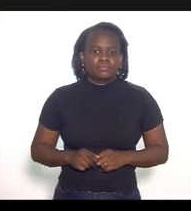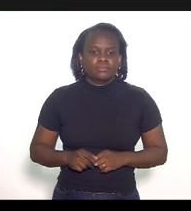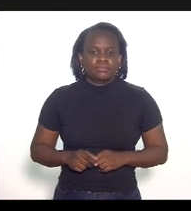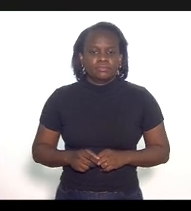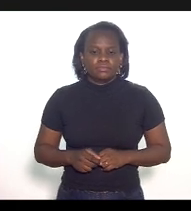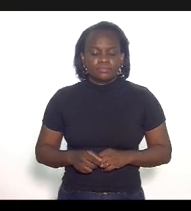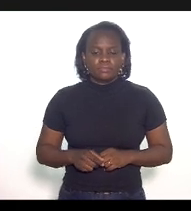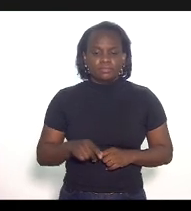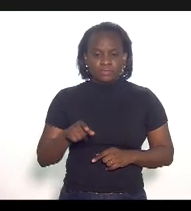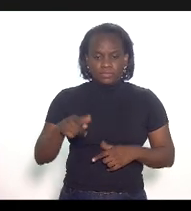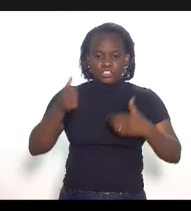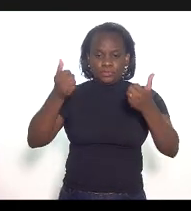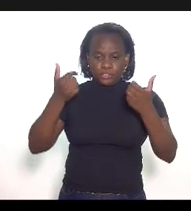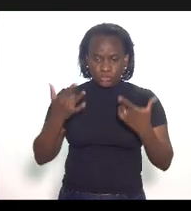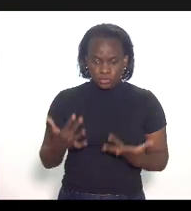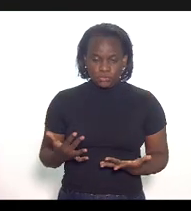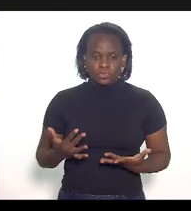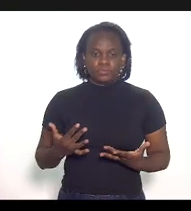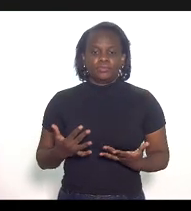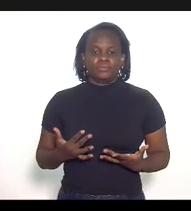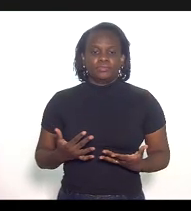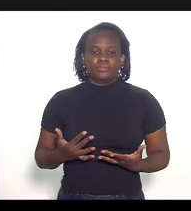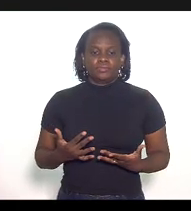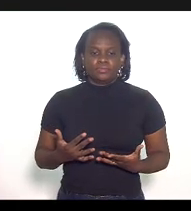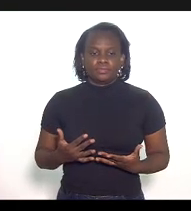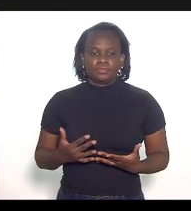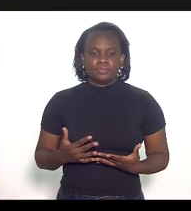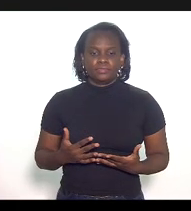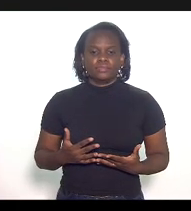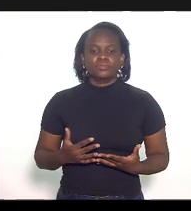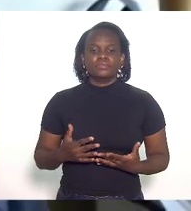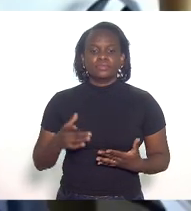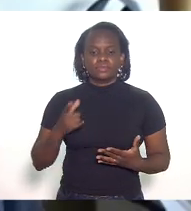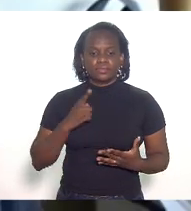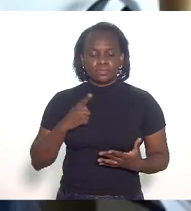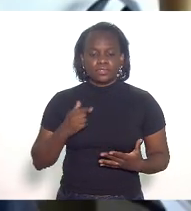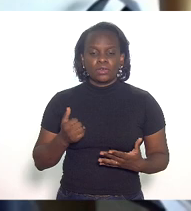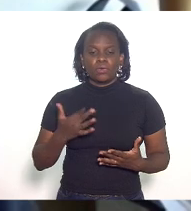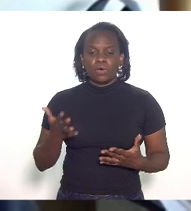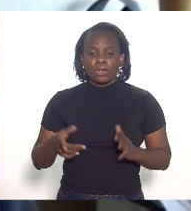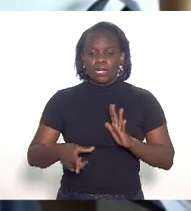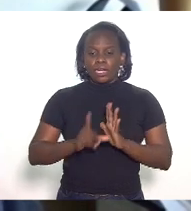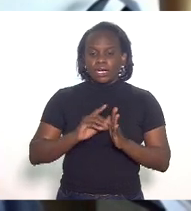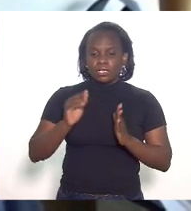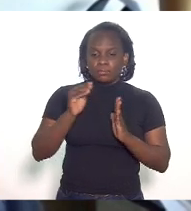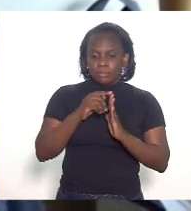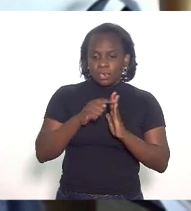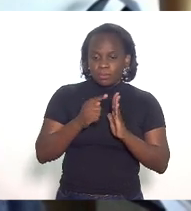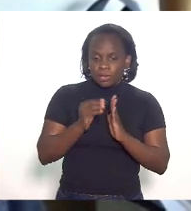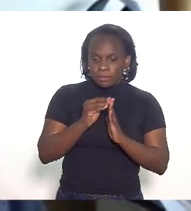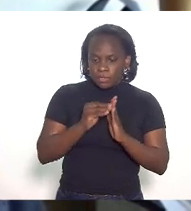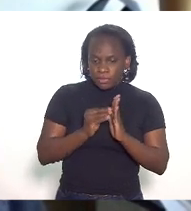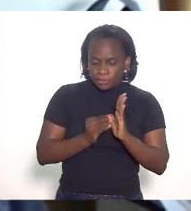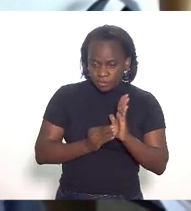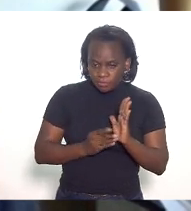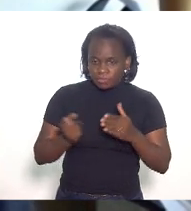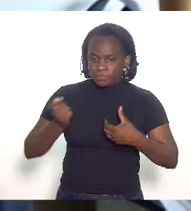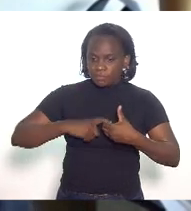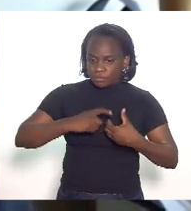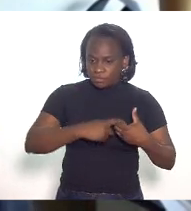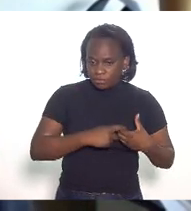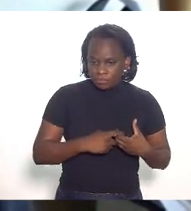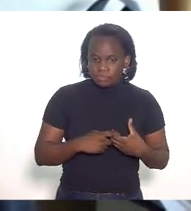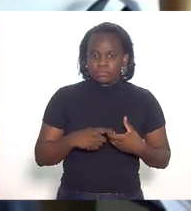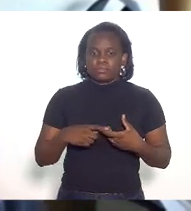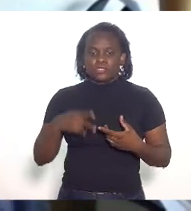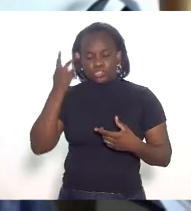a senhora falou de quais são os preceitos dos convênios sobre